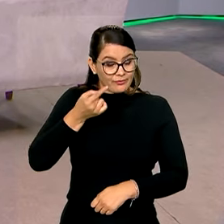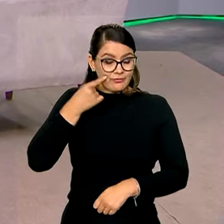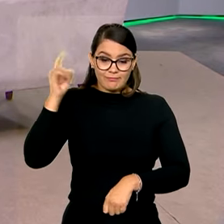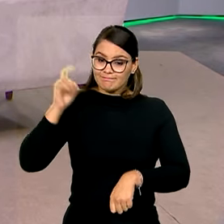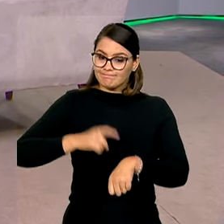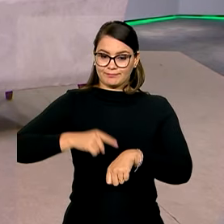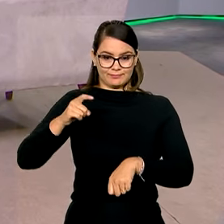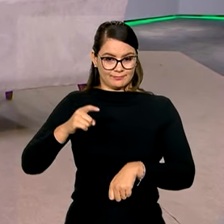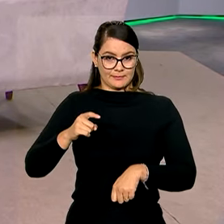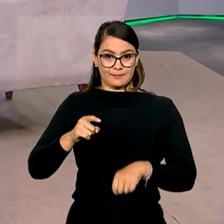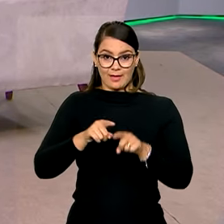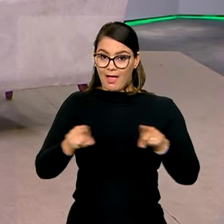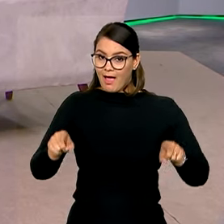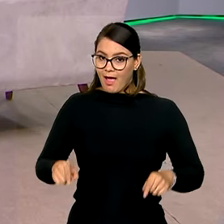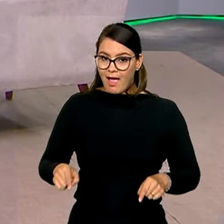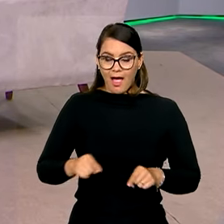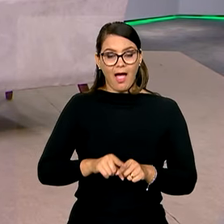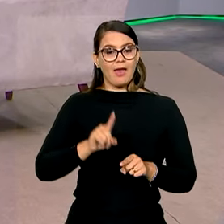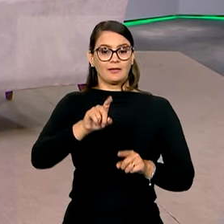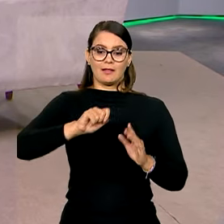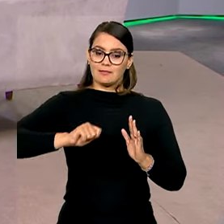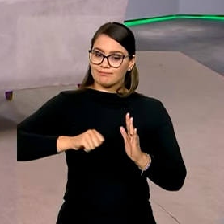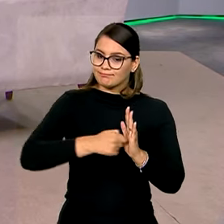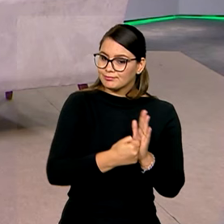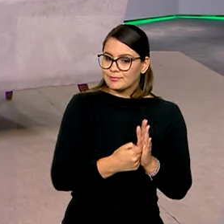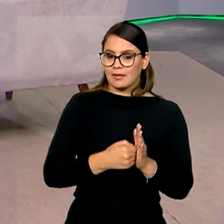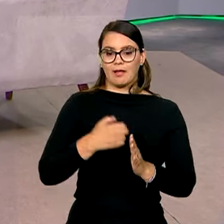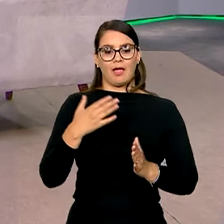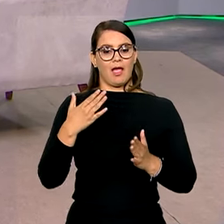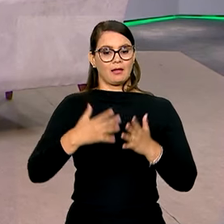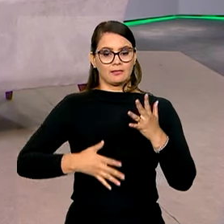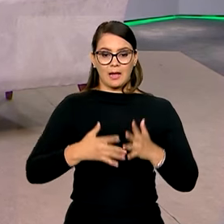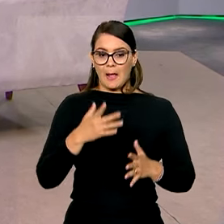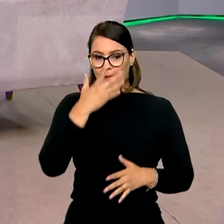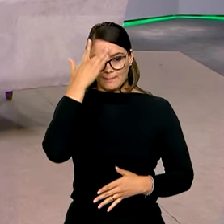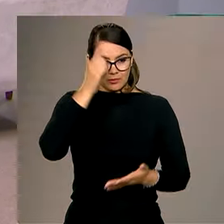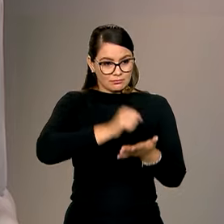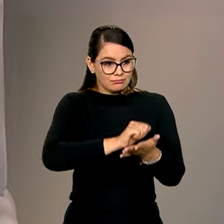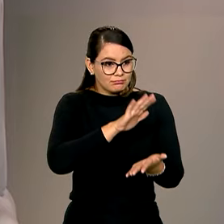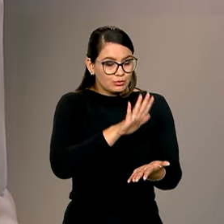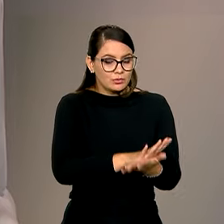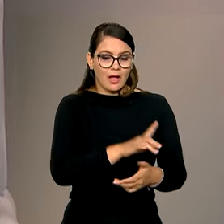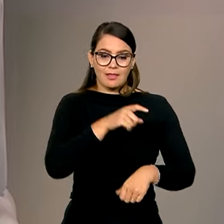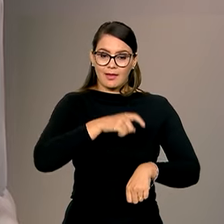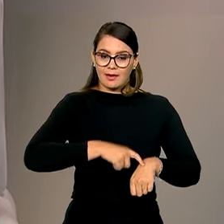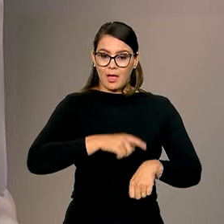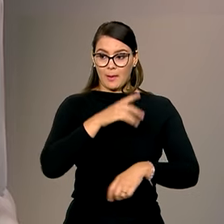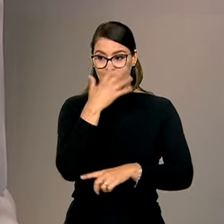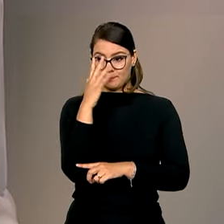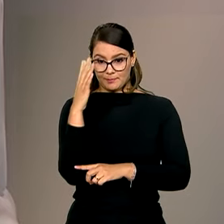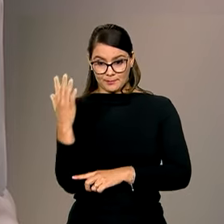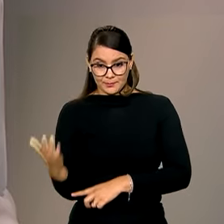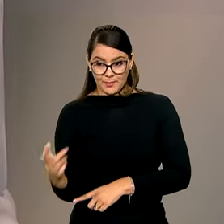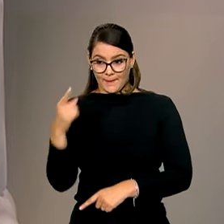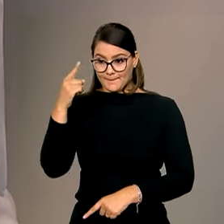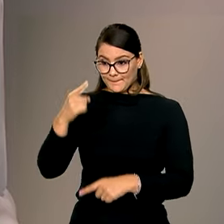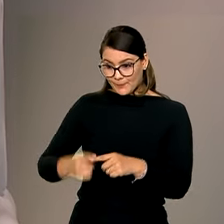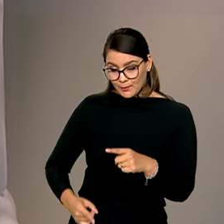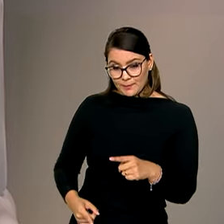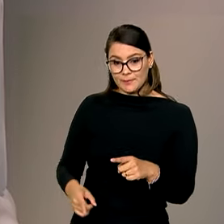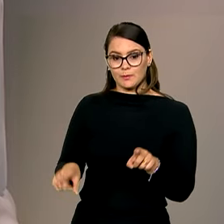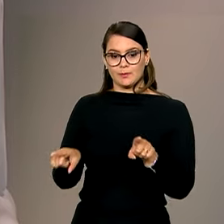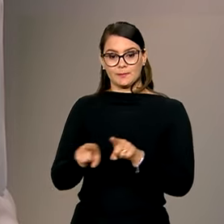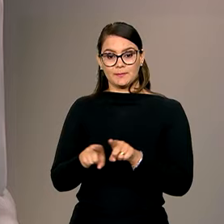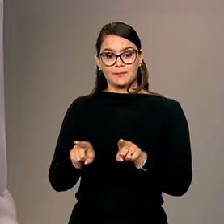Todas as áreas desmatadas estão sendo embargadas. As pessoas estão sendo autuadas. Quem desmata ilegalmente fica proibido, inclusive,